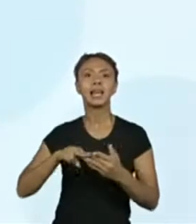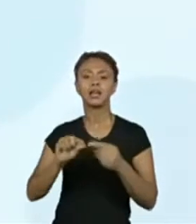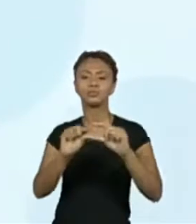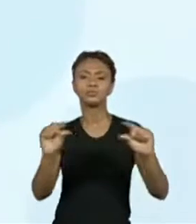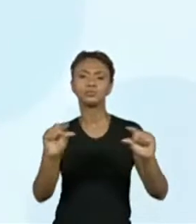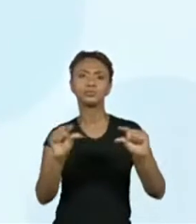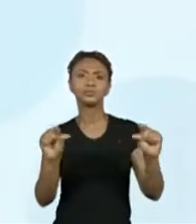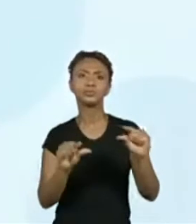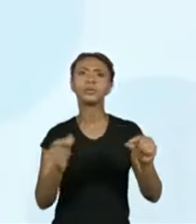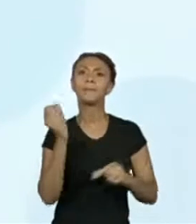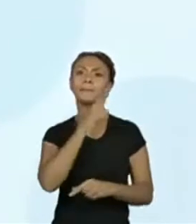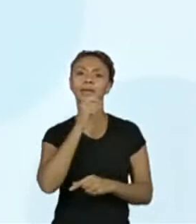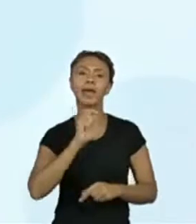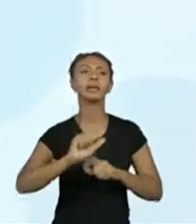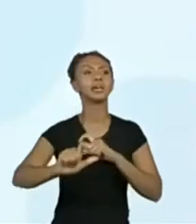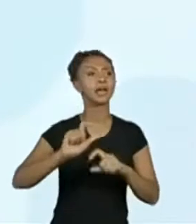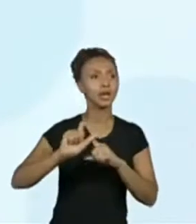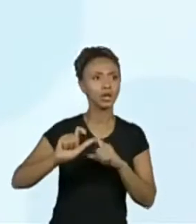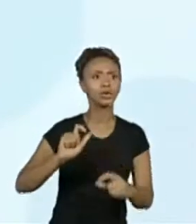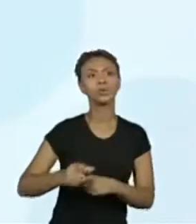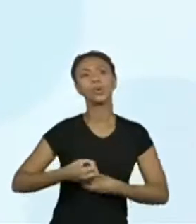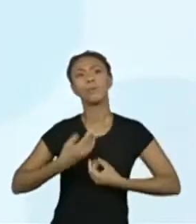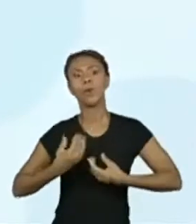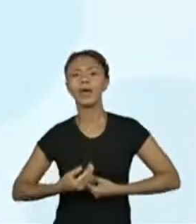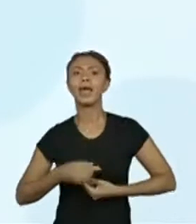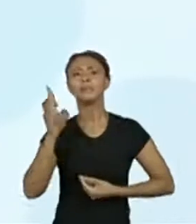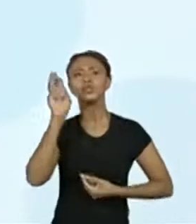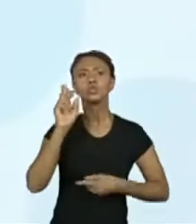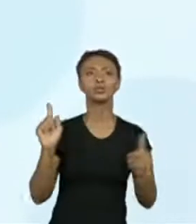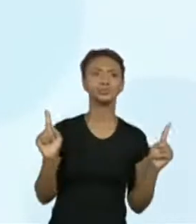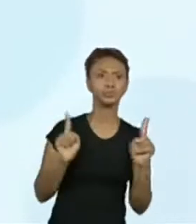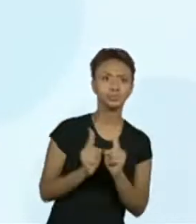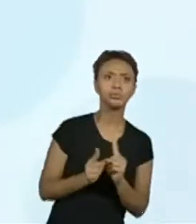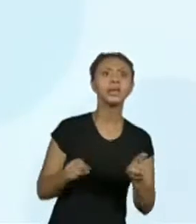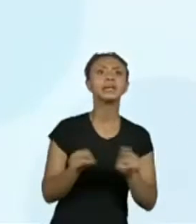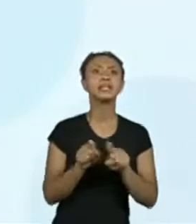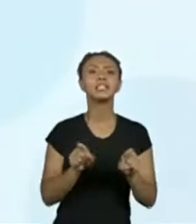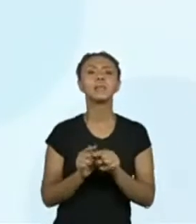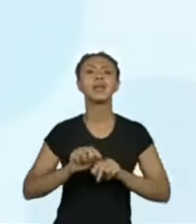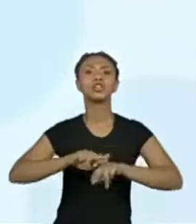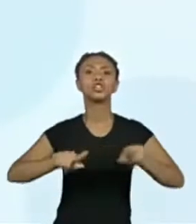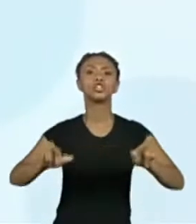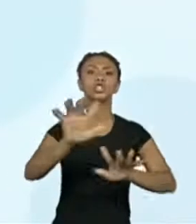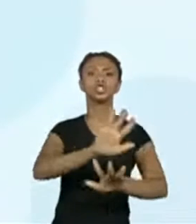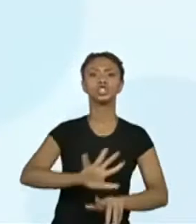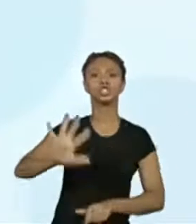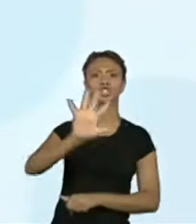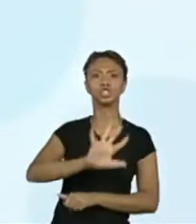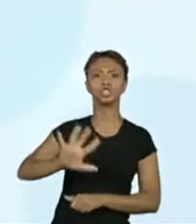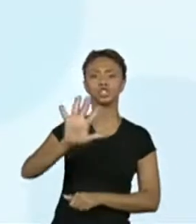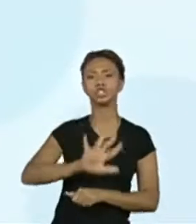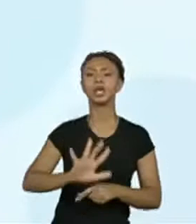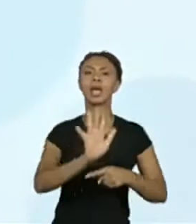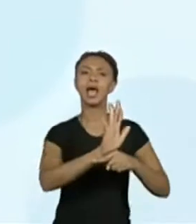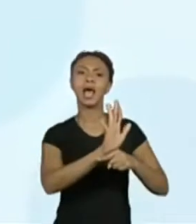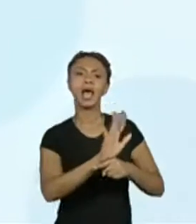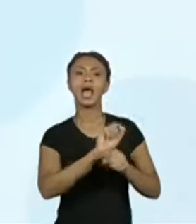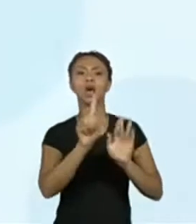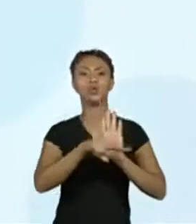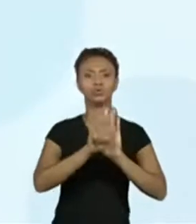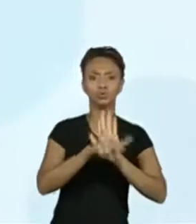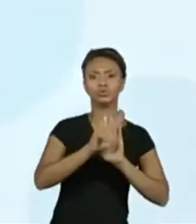poemas, minicontos, entre outros textos, recursos multissemióticos, de áudio, de vídeo, imagens